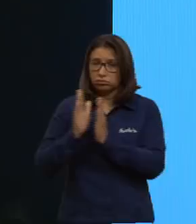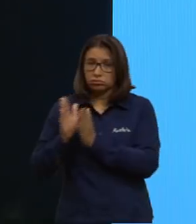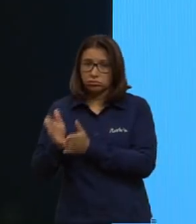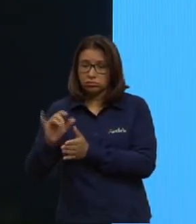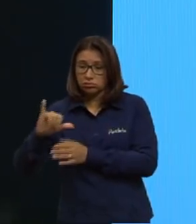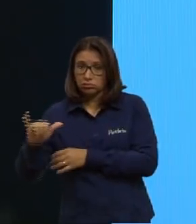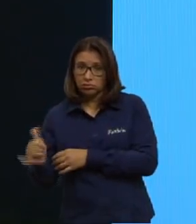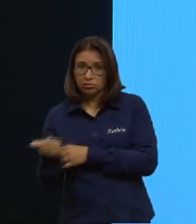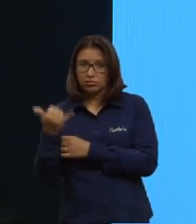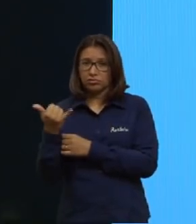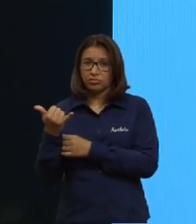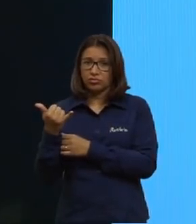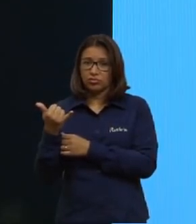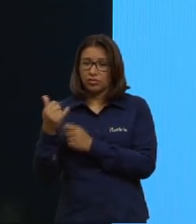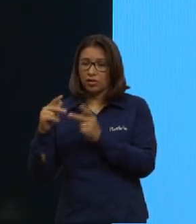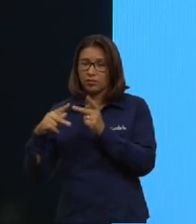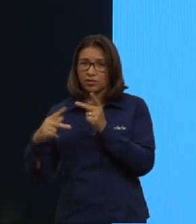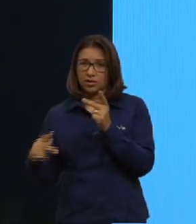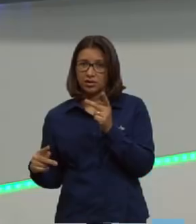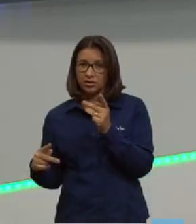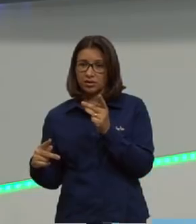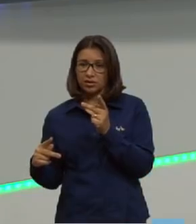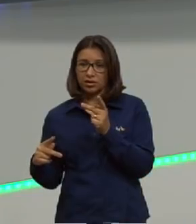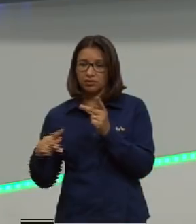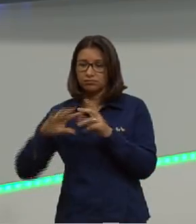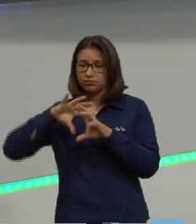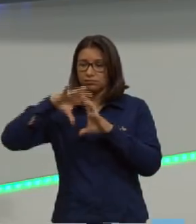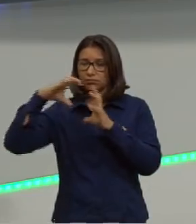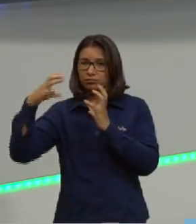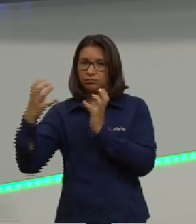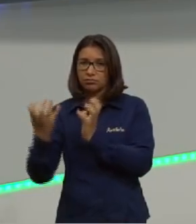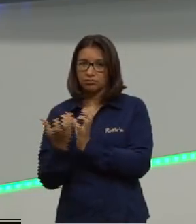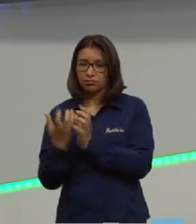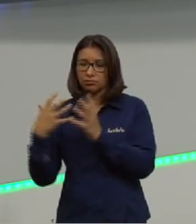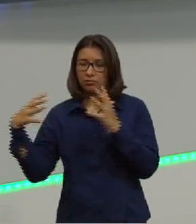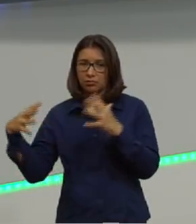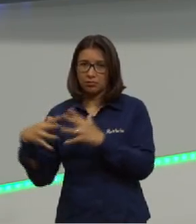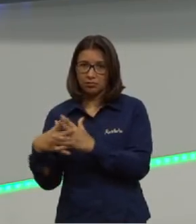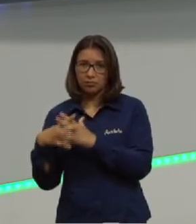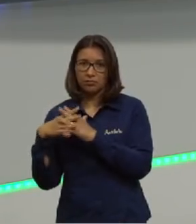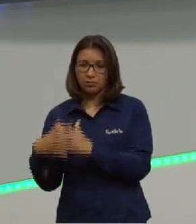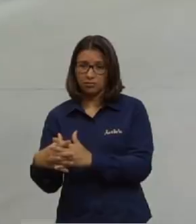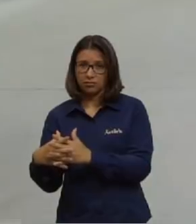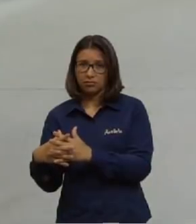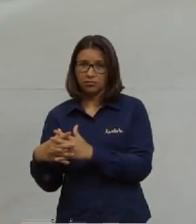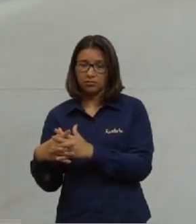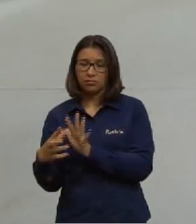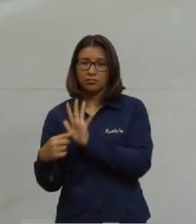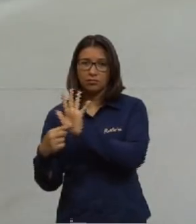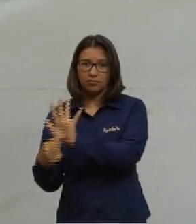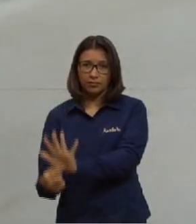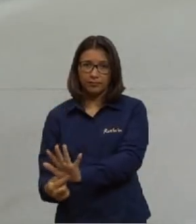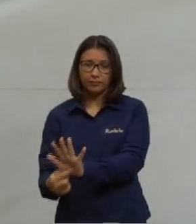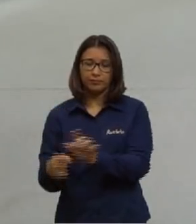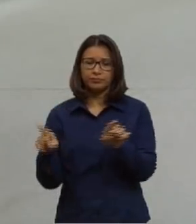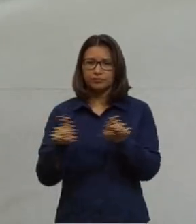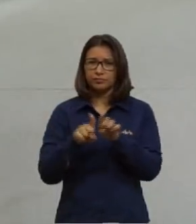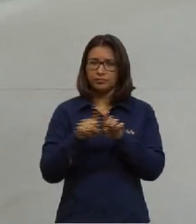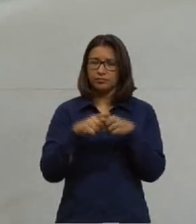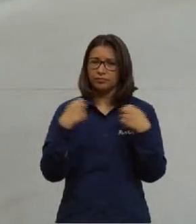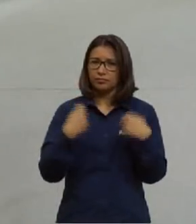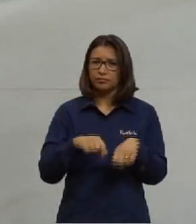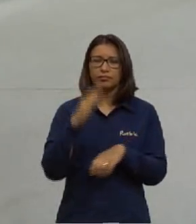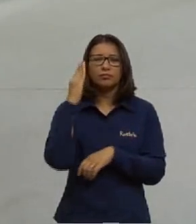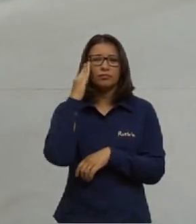complexa para demonstrar, então, essa macromolécula de proteínas. E aí a gente vai ter que saber,